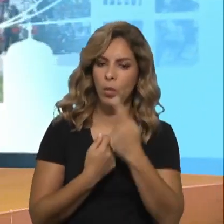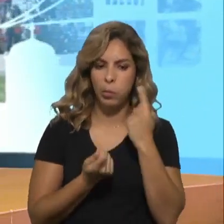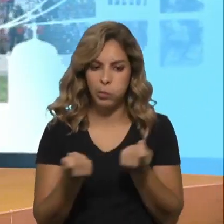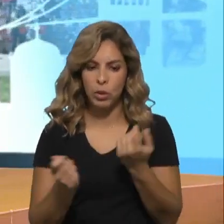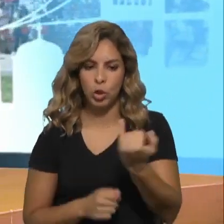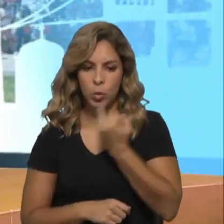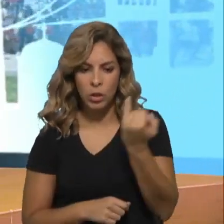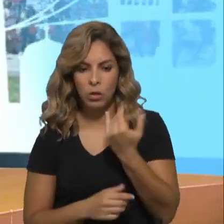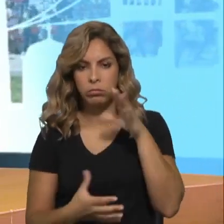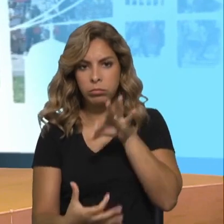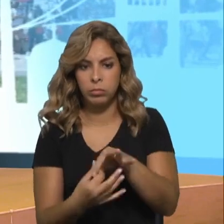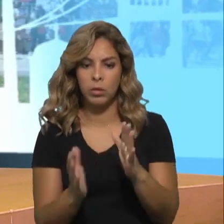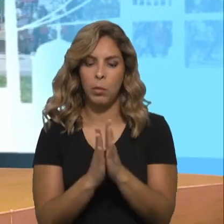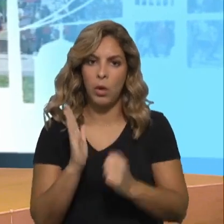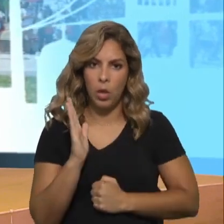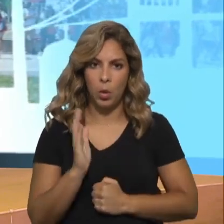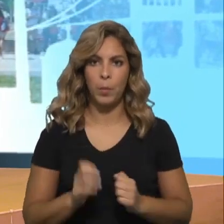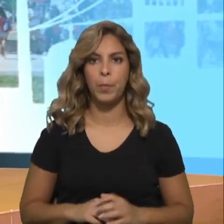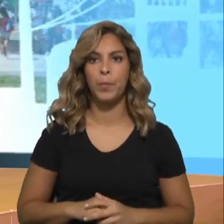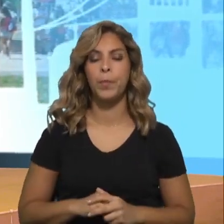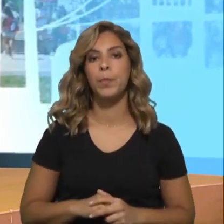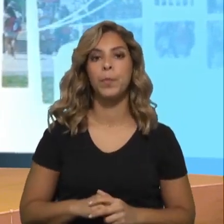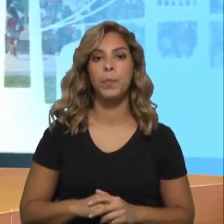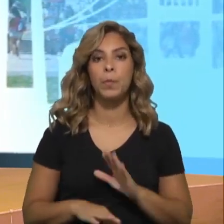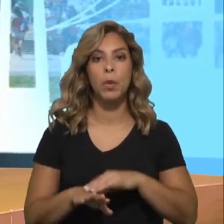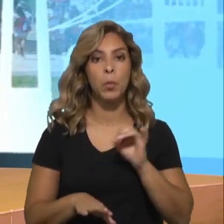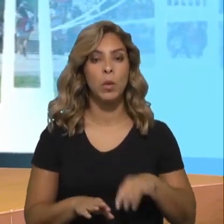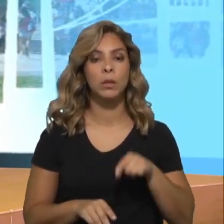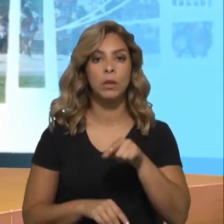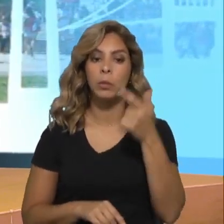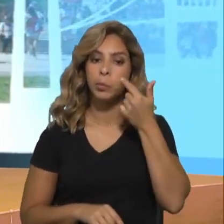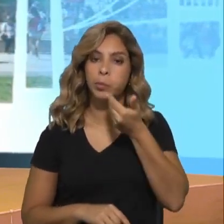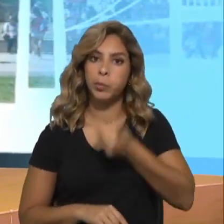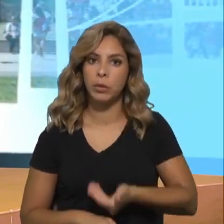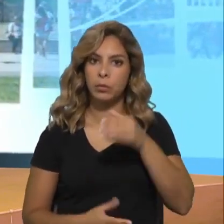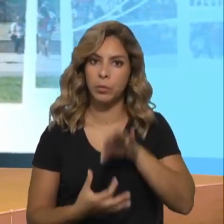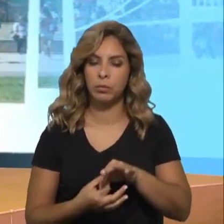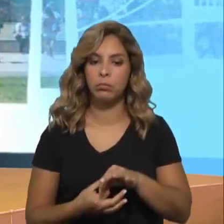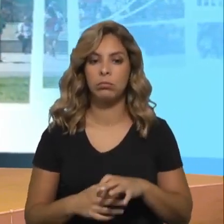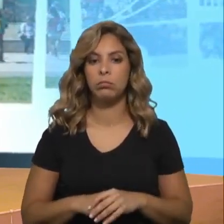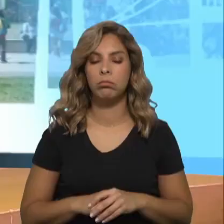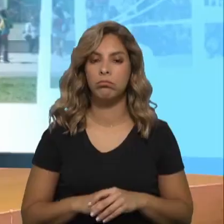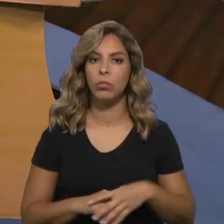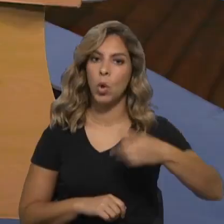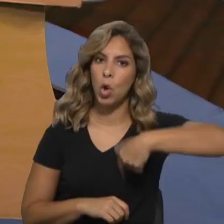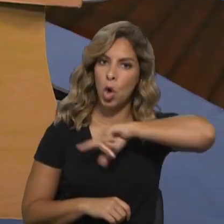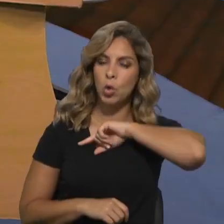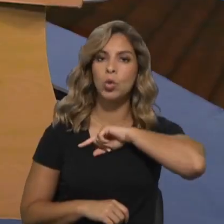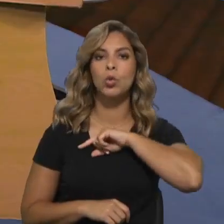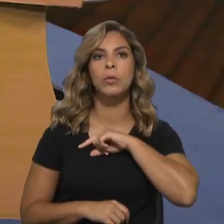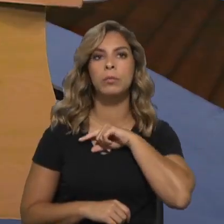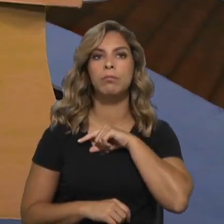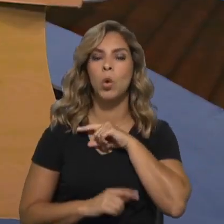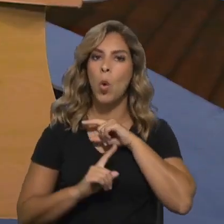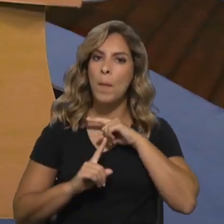Católica. Também foi a partir desta experiência e deste apelo do Papa que lançámos bases